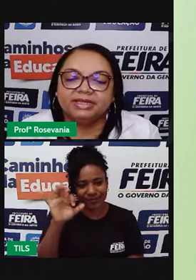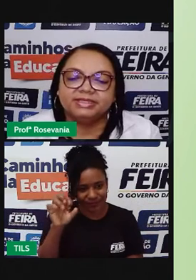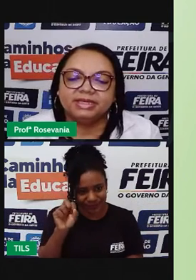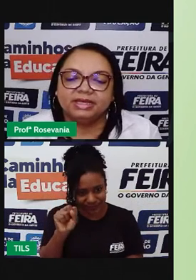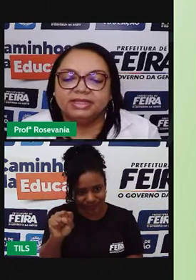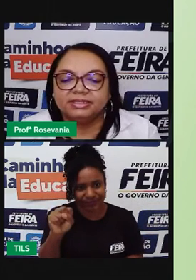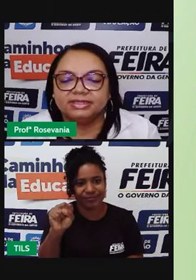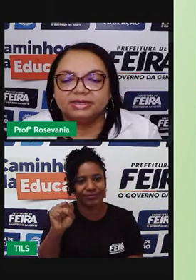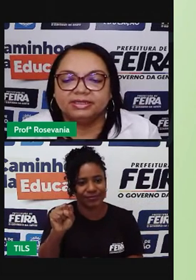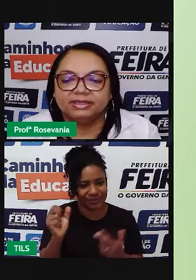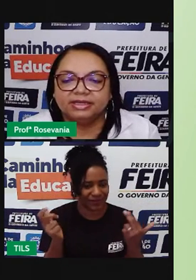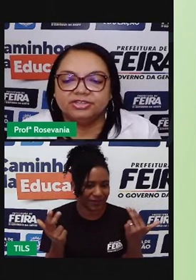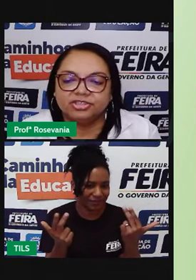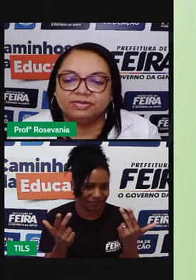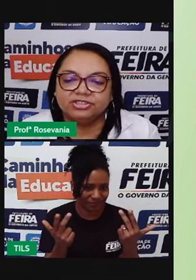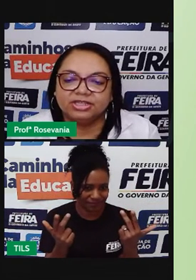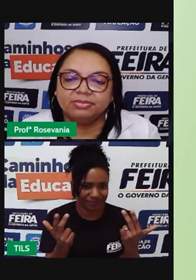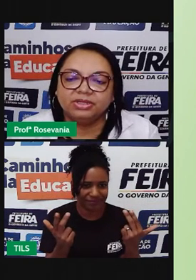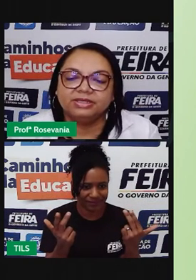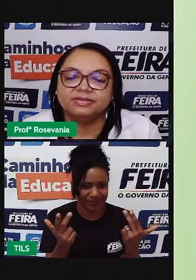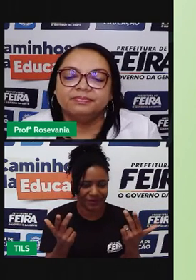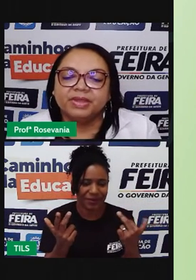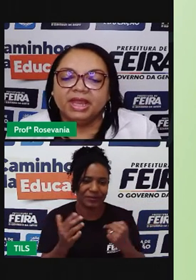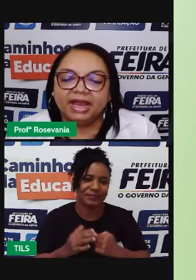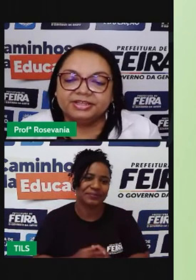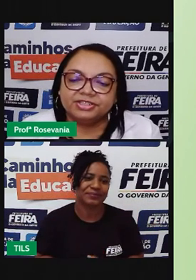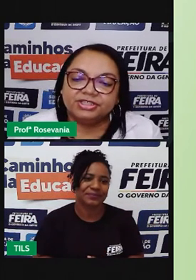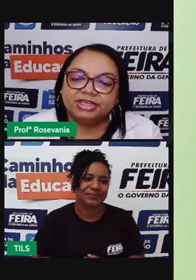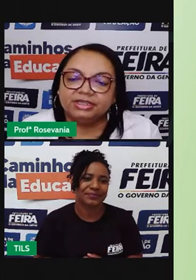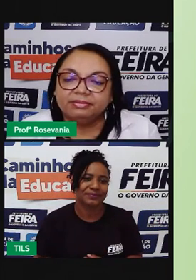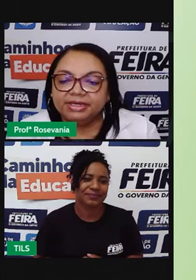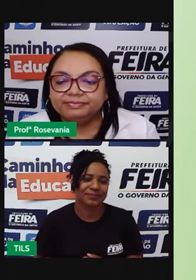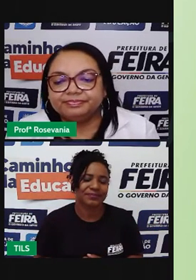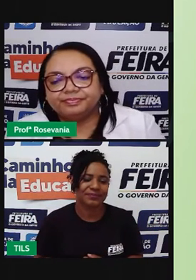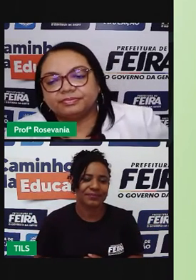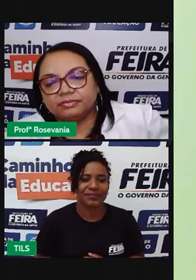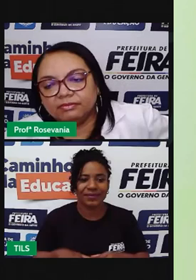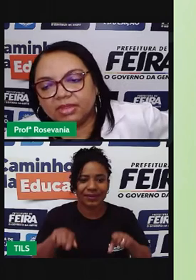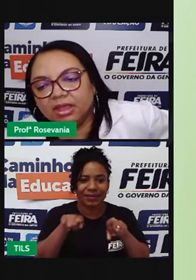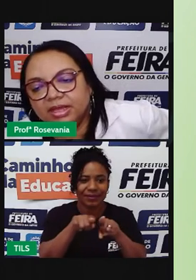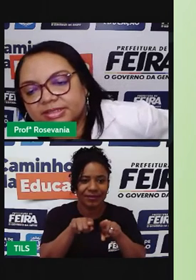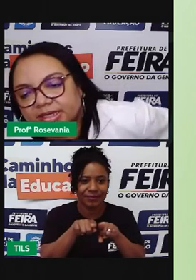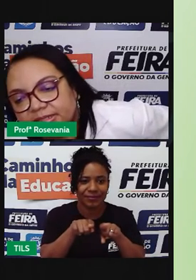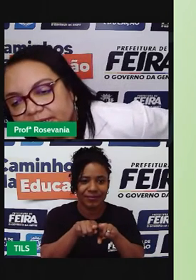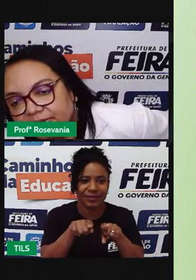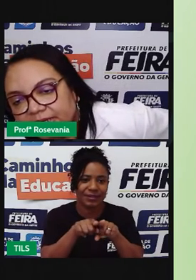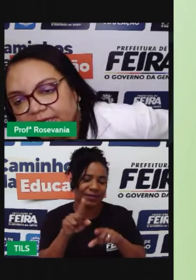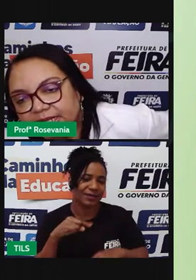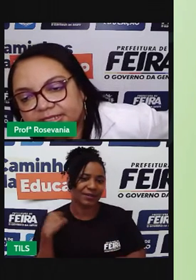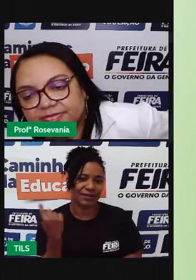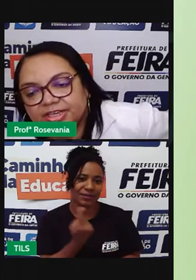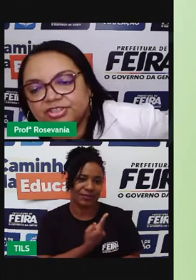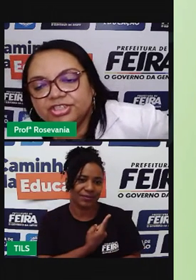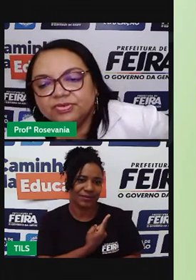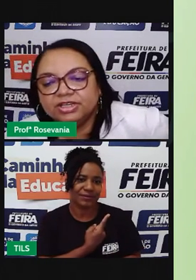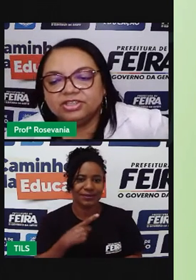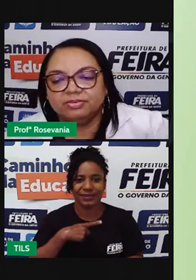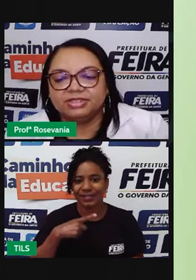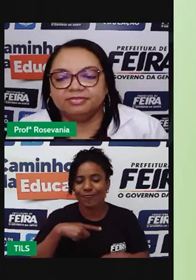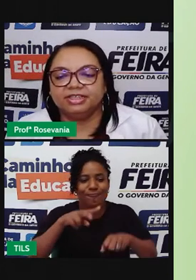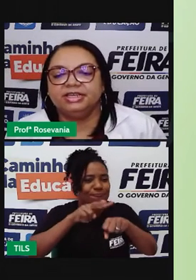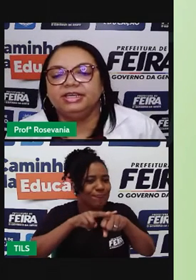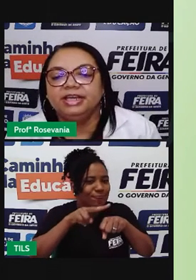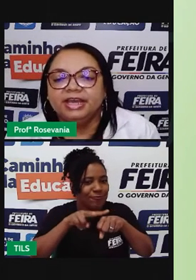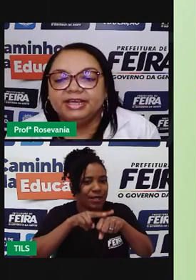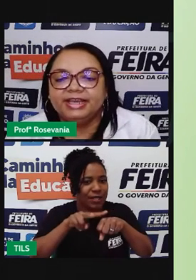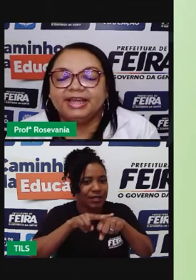nessa região aí de tabuleiros. A gente tem também essa questão aqui, né, esse verdinho que a gente